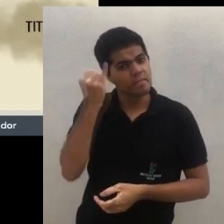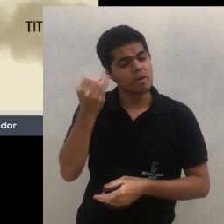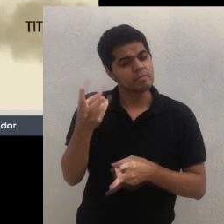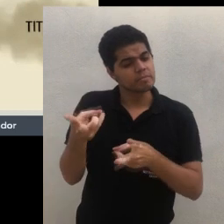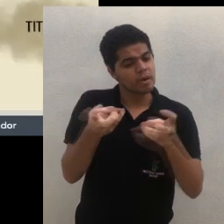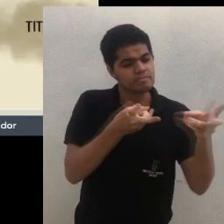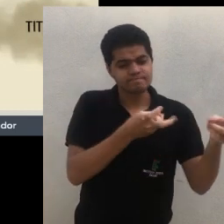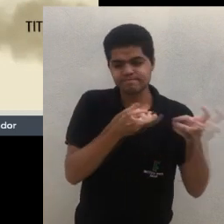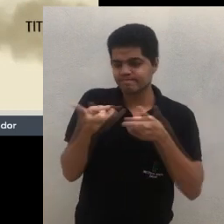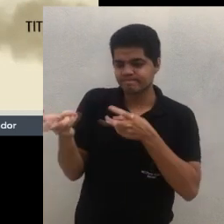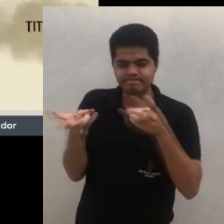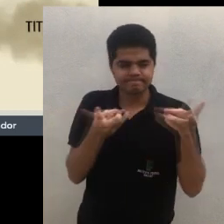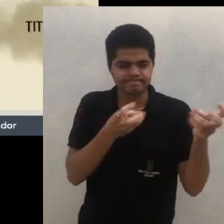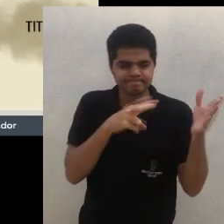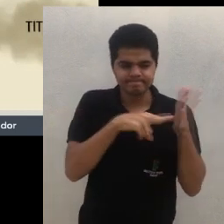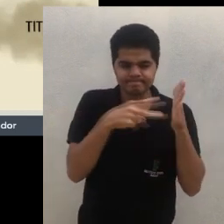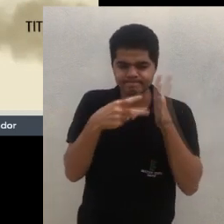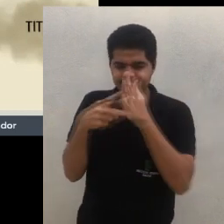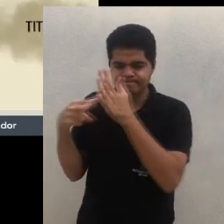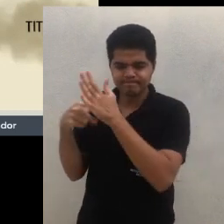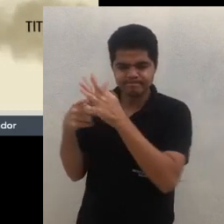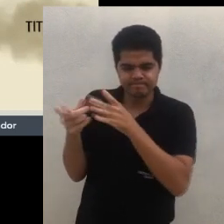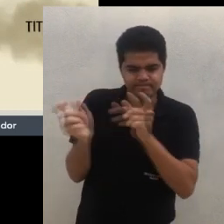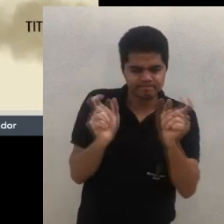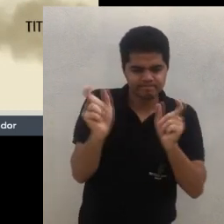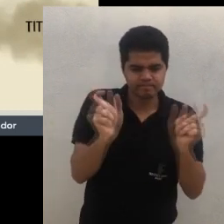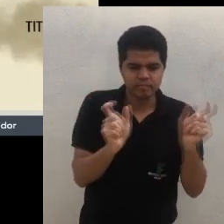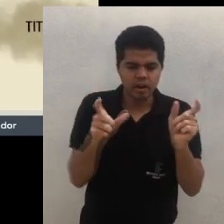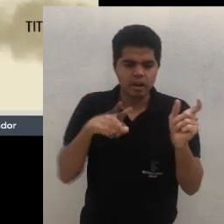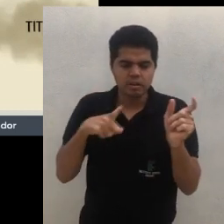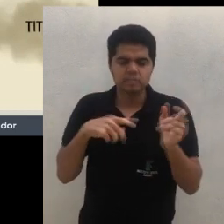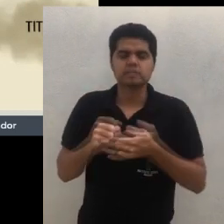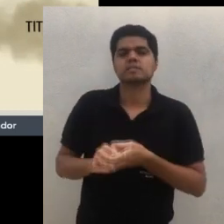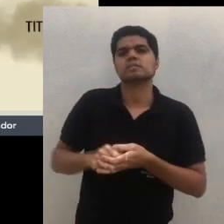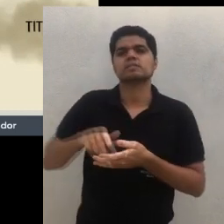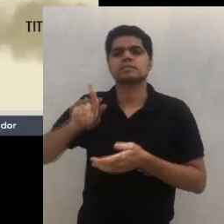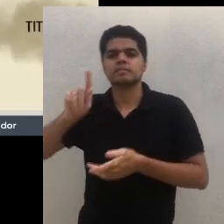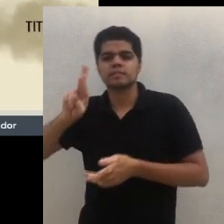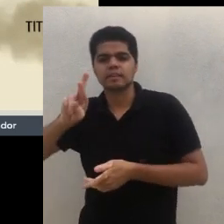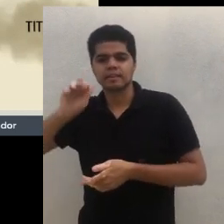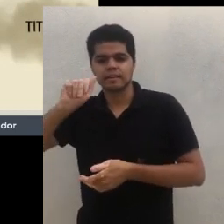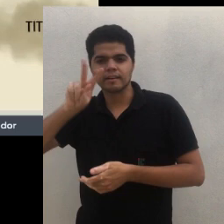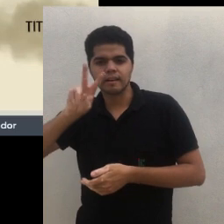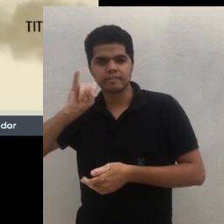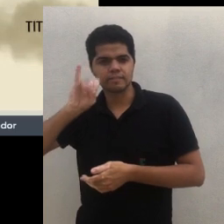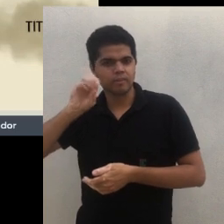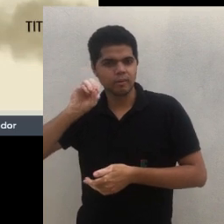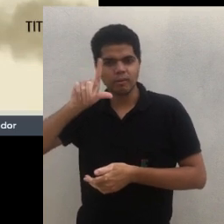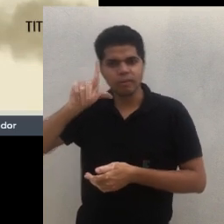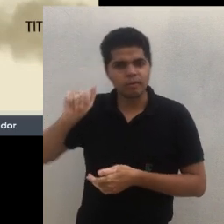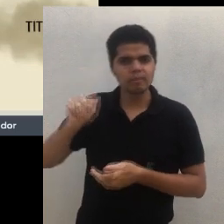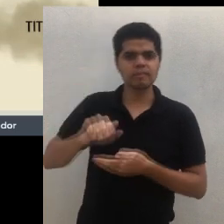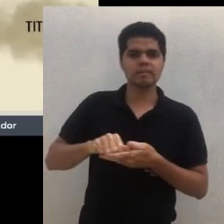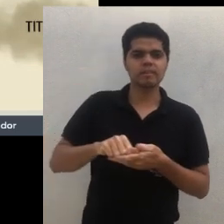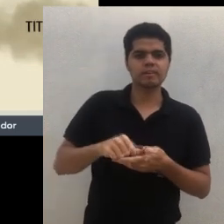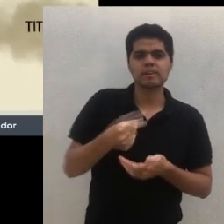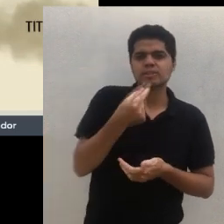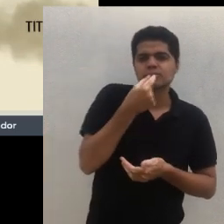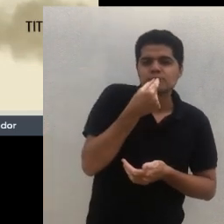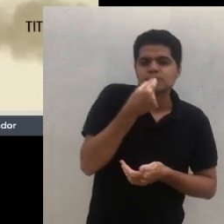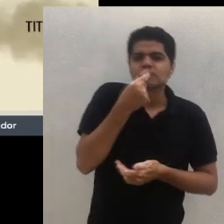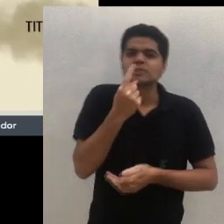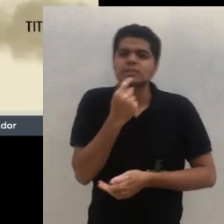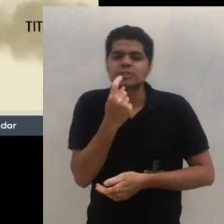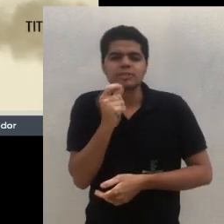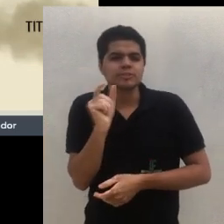Plantar glaviola, acerola, ah, mas elas estão competindo. O que é que a gente vai trazer para poder ser